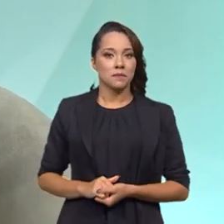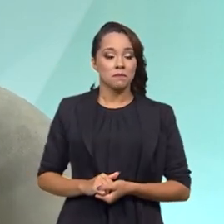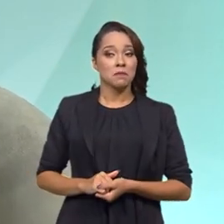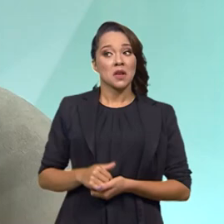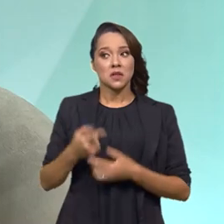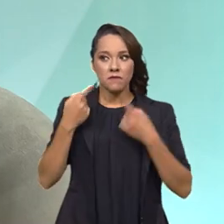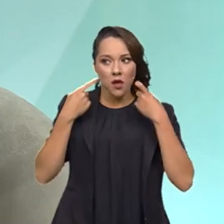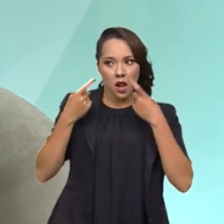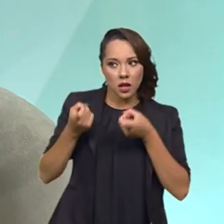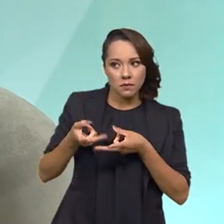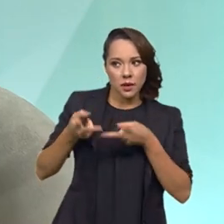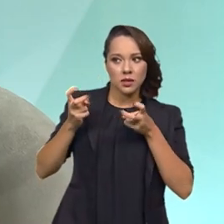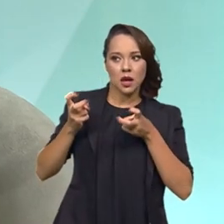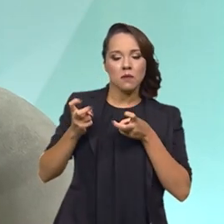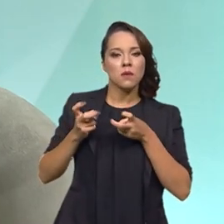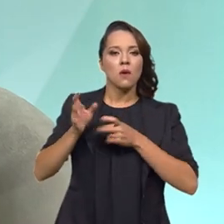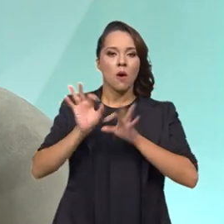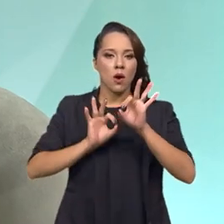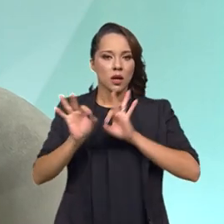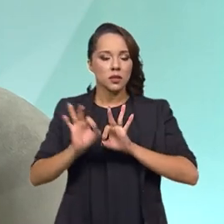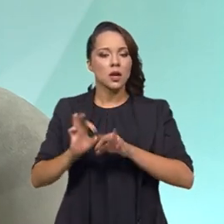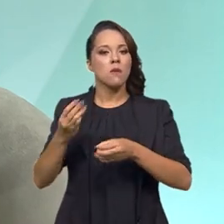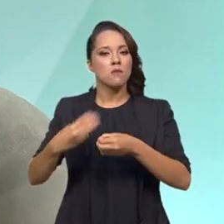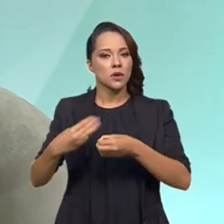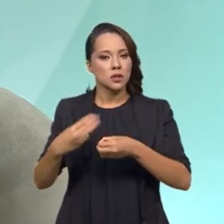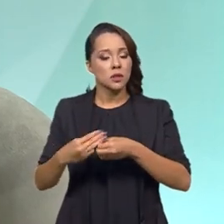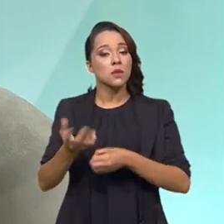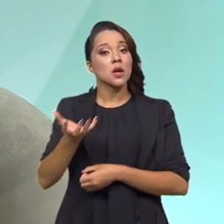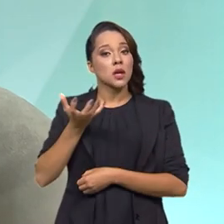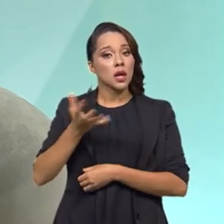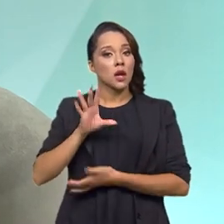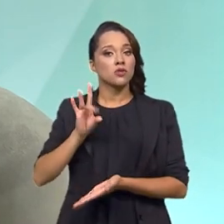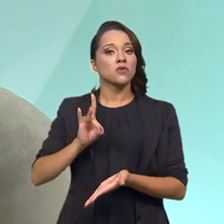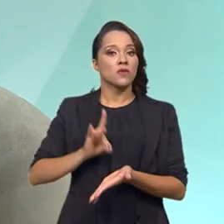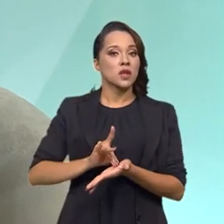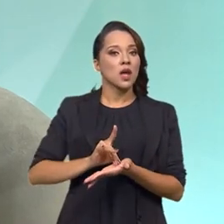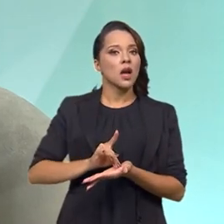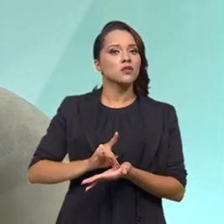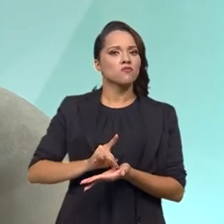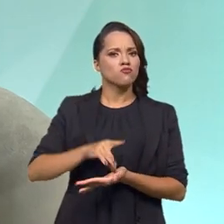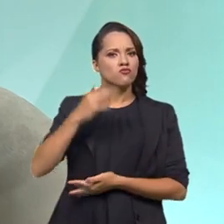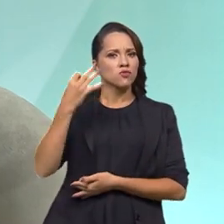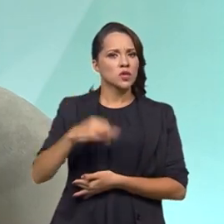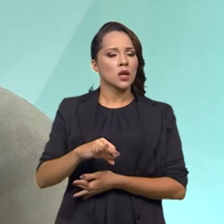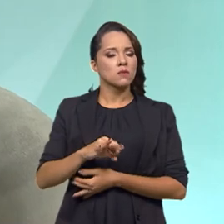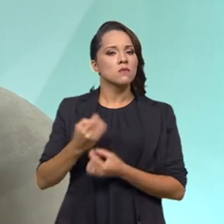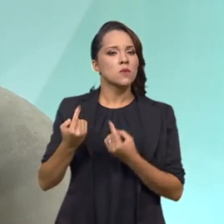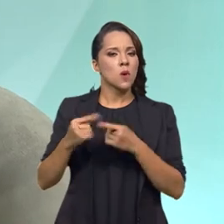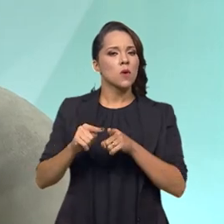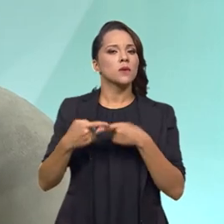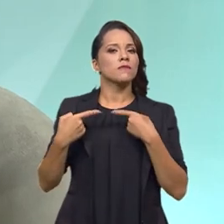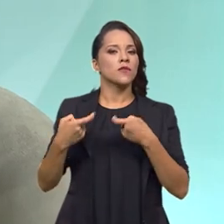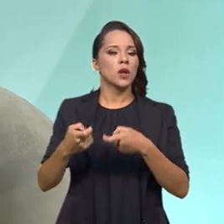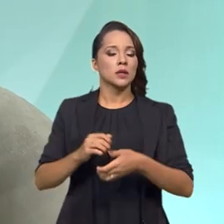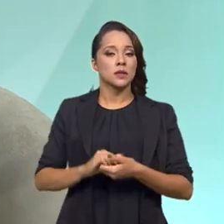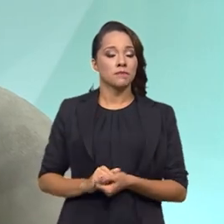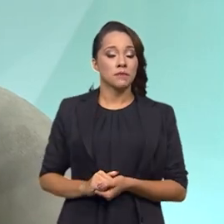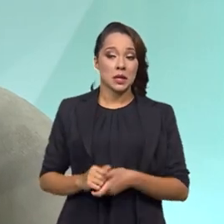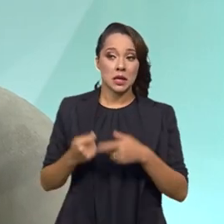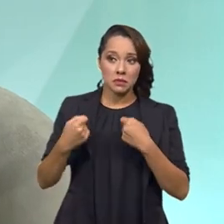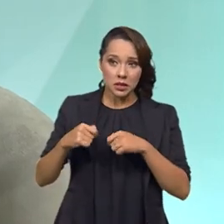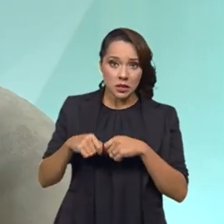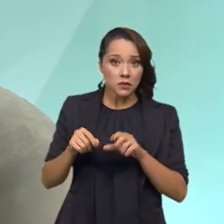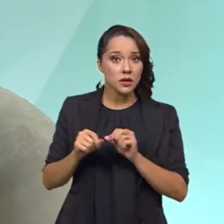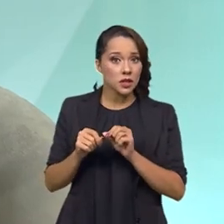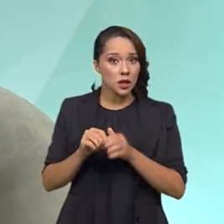diante da violência, organizar os municípios que queiram realmente e efetivamente combater essa violência. E precisamos